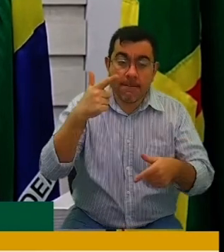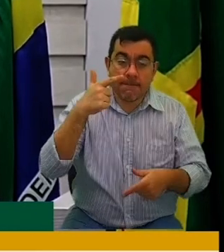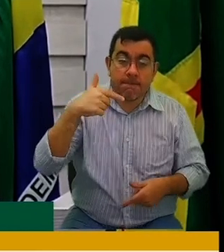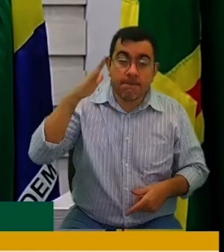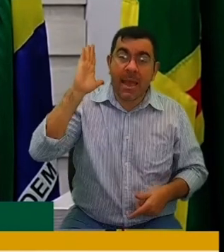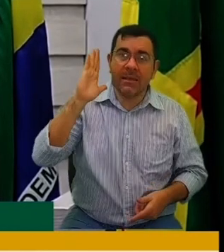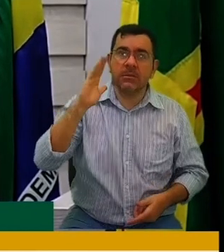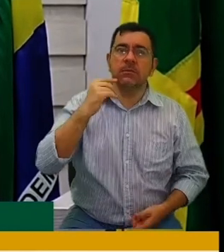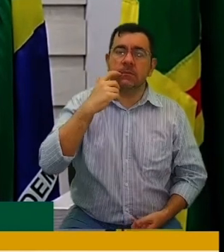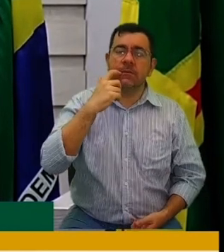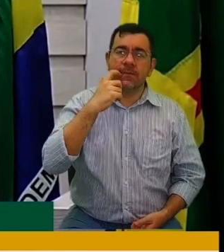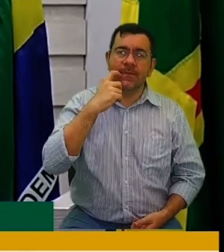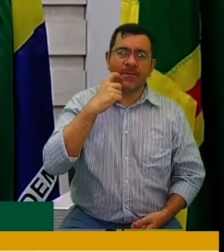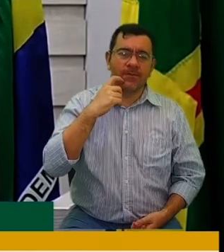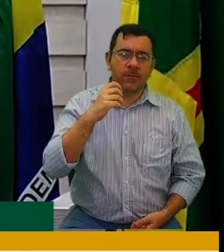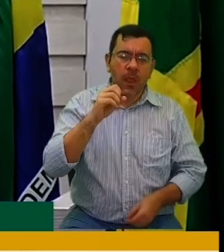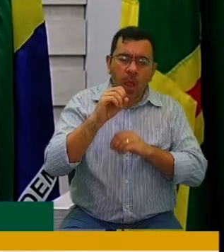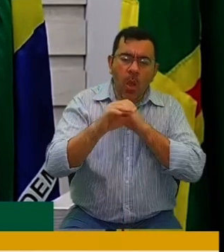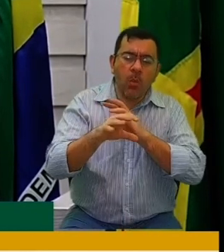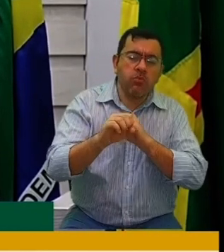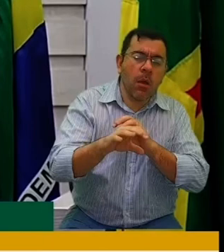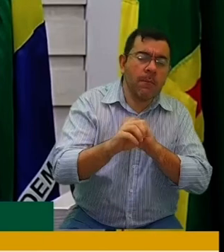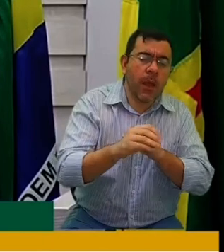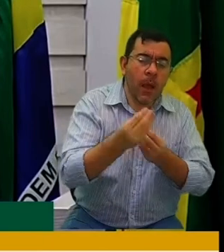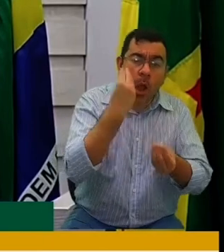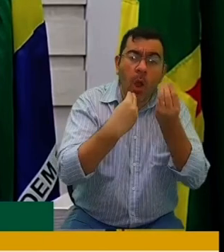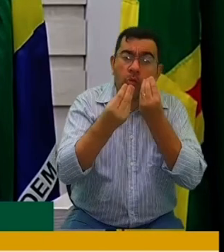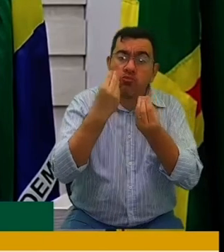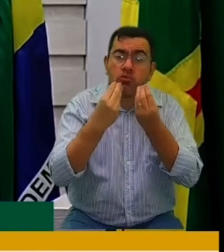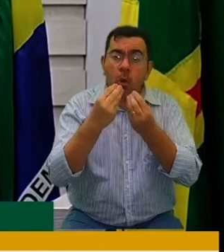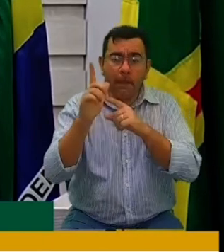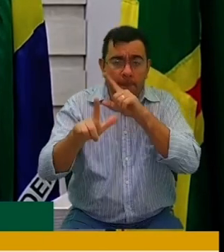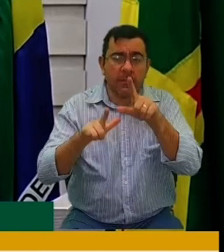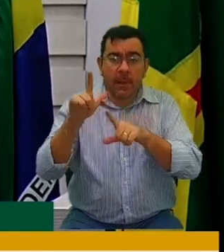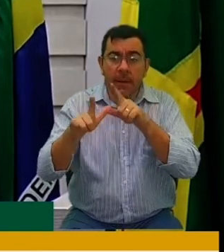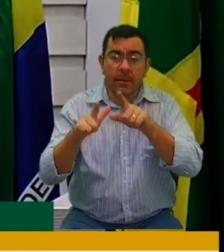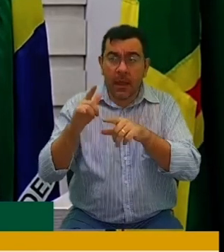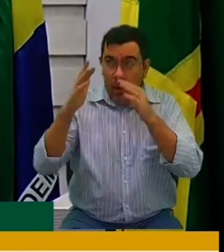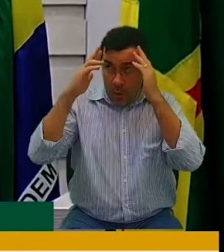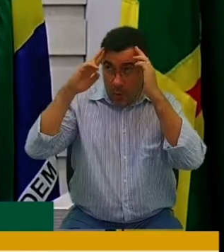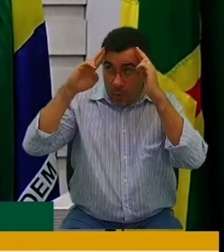como se deve se trabalhar dentro da lei. Então, aqui termino minha fala. Agradeço a todos.